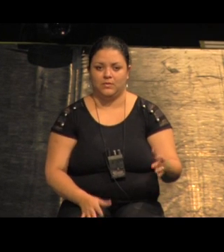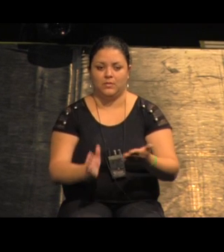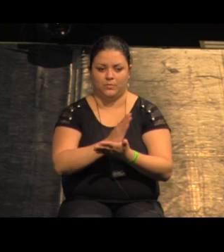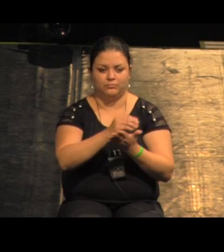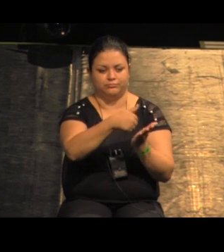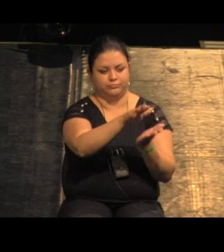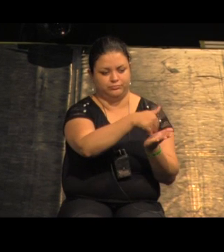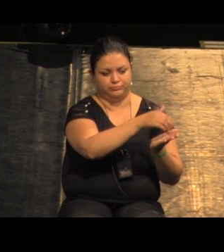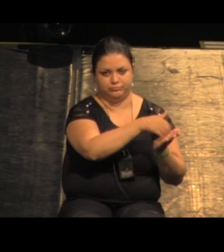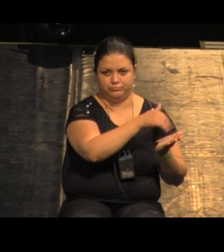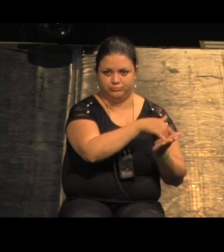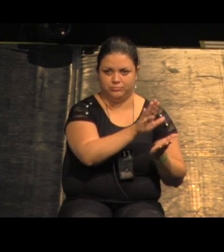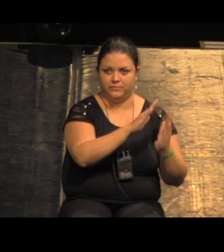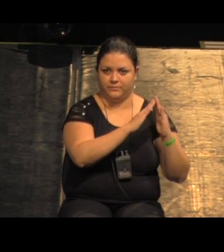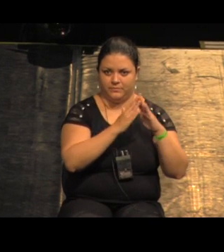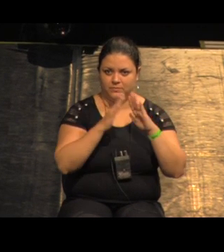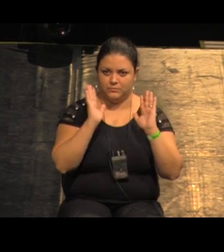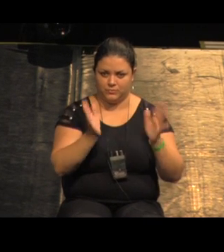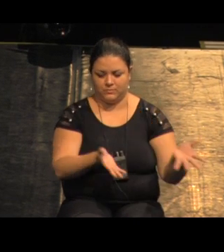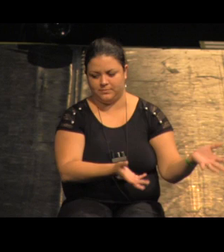lugar é contexto é uma alça da marginal